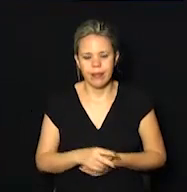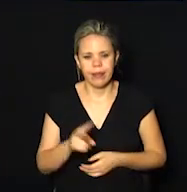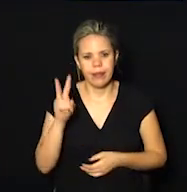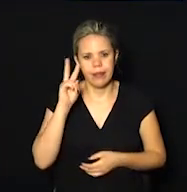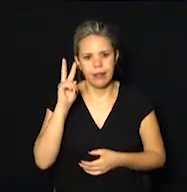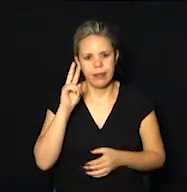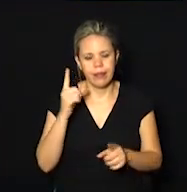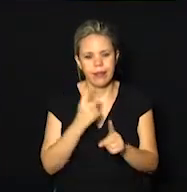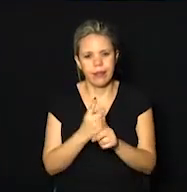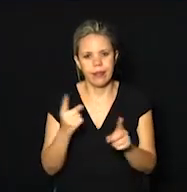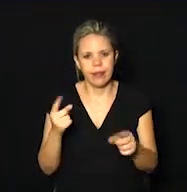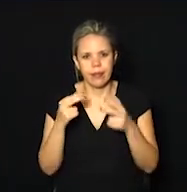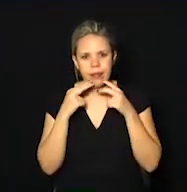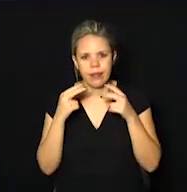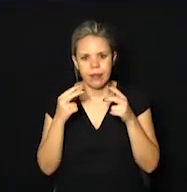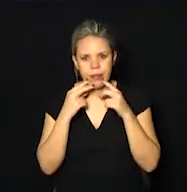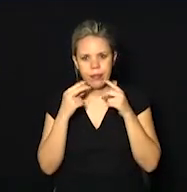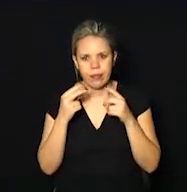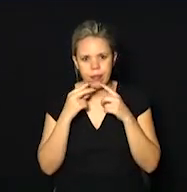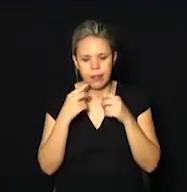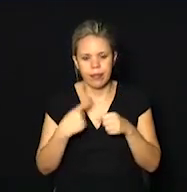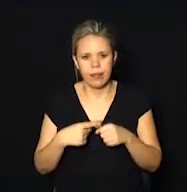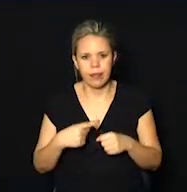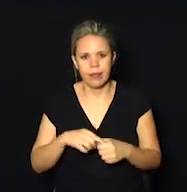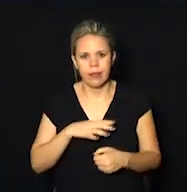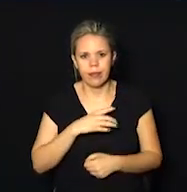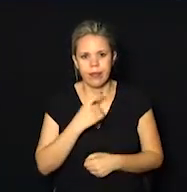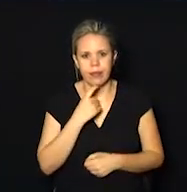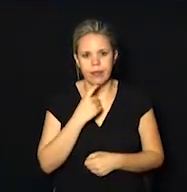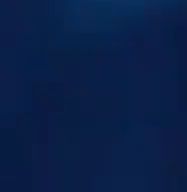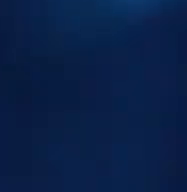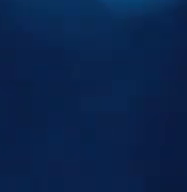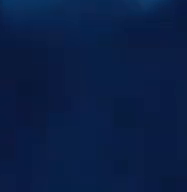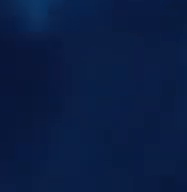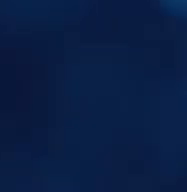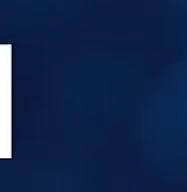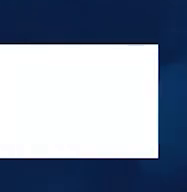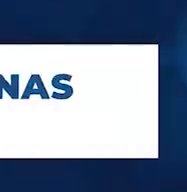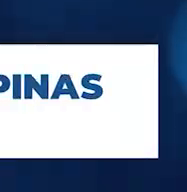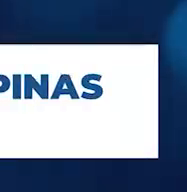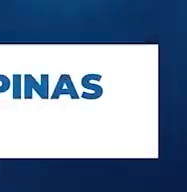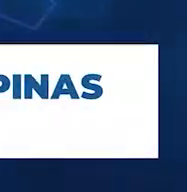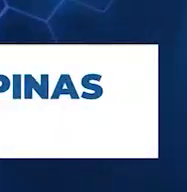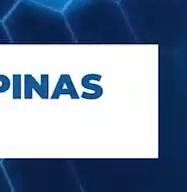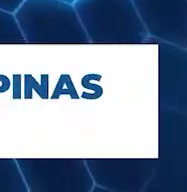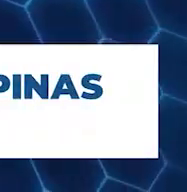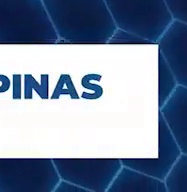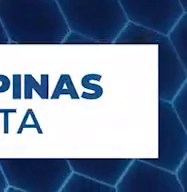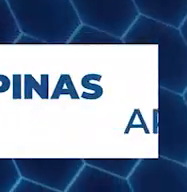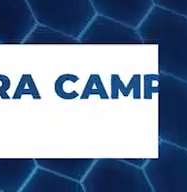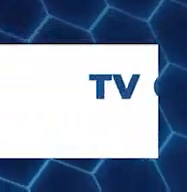-feira com as notícias da metrópole aqui da cidade de Campinas. Música Música